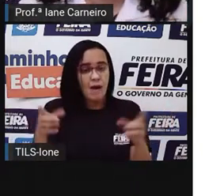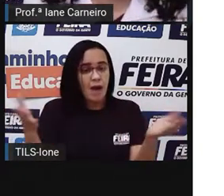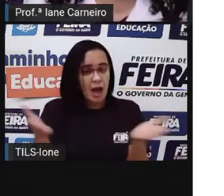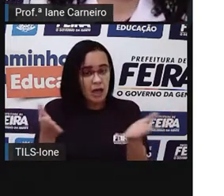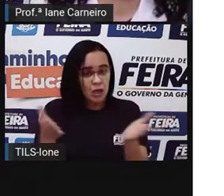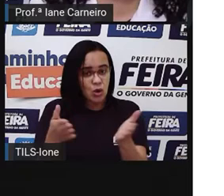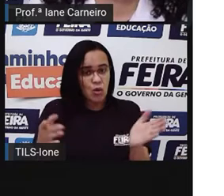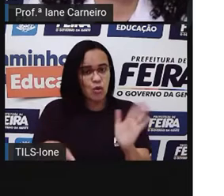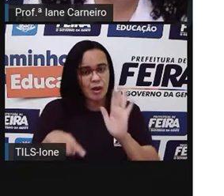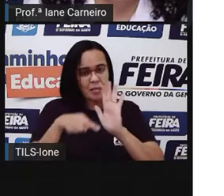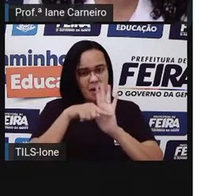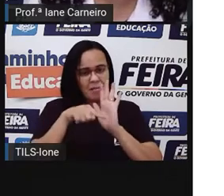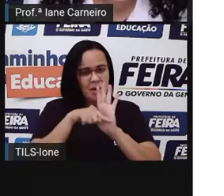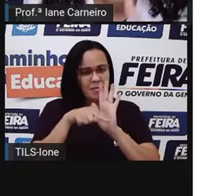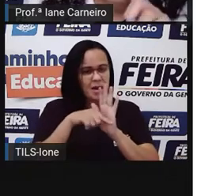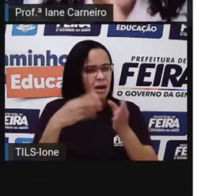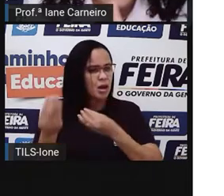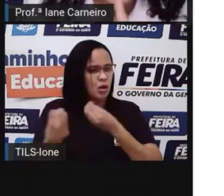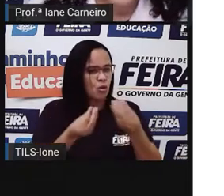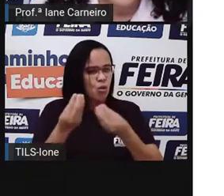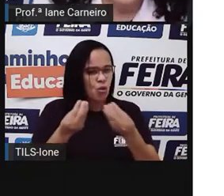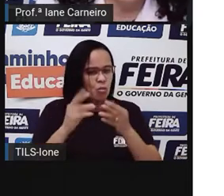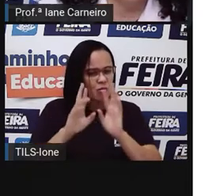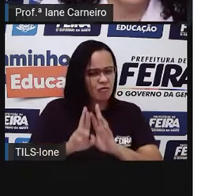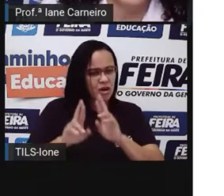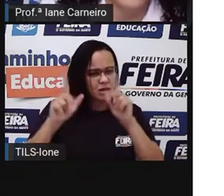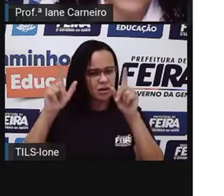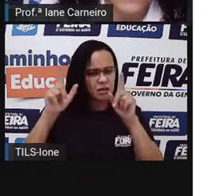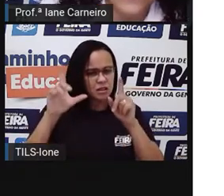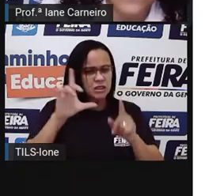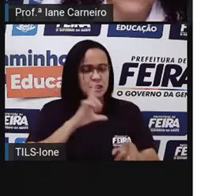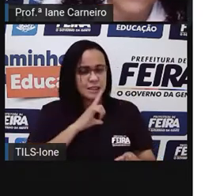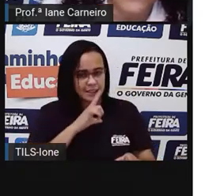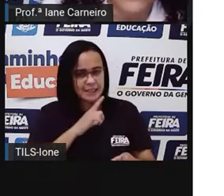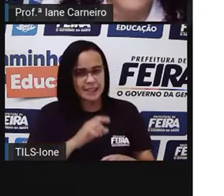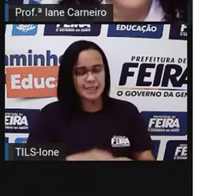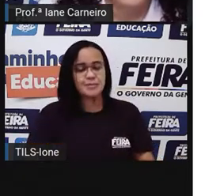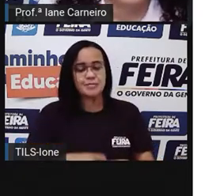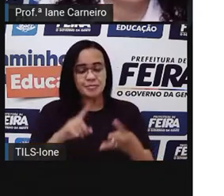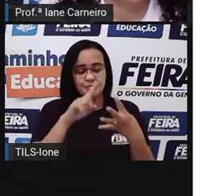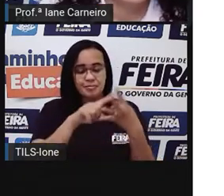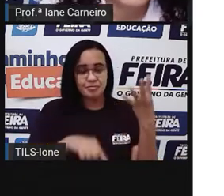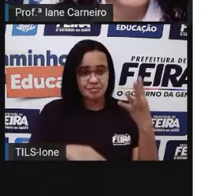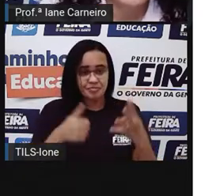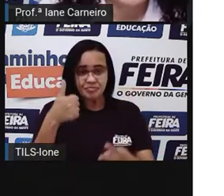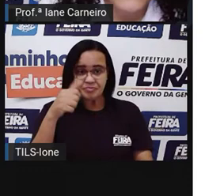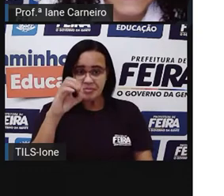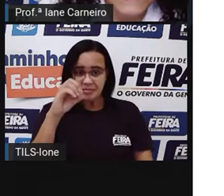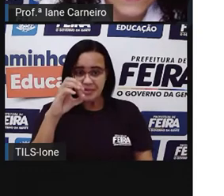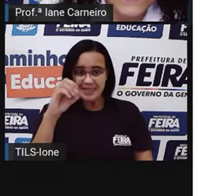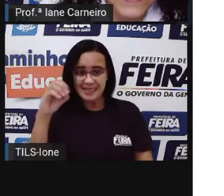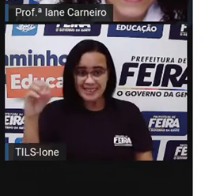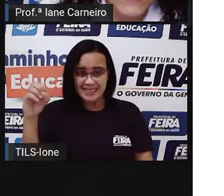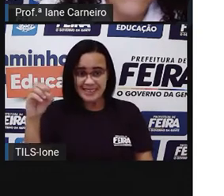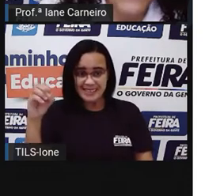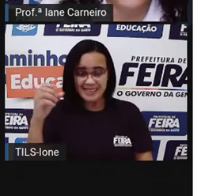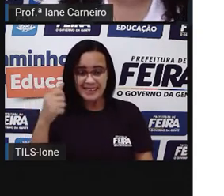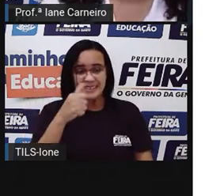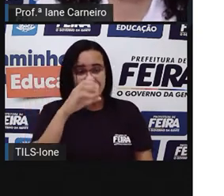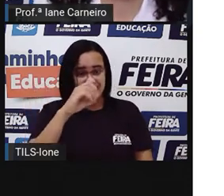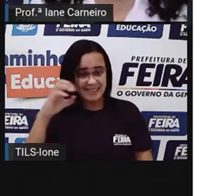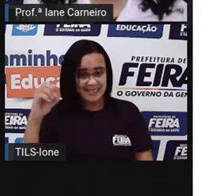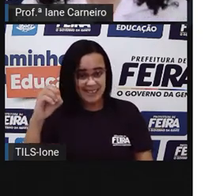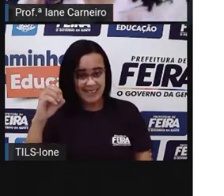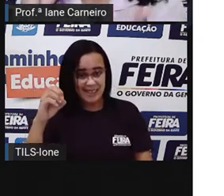bom? Então, a gente vai ver a diferença da quarta, ó, que custa R$100,00, menos a terceira, que é R